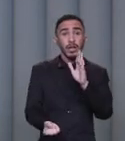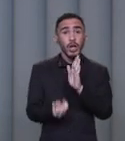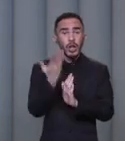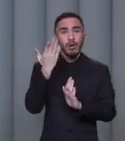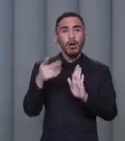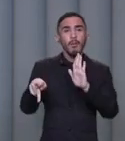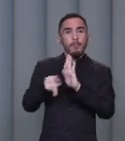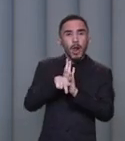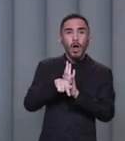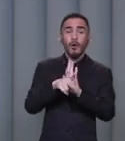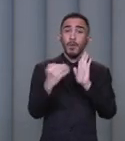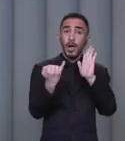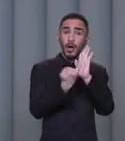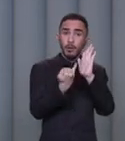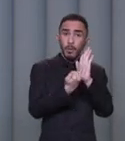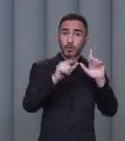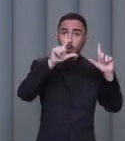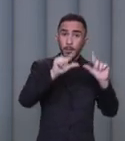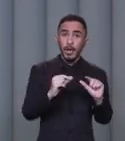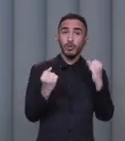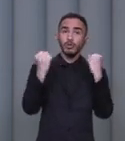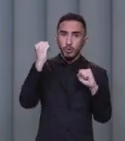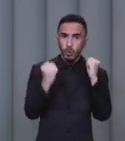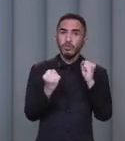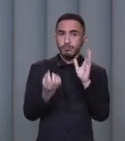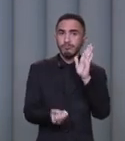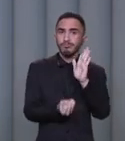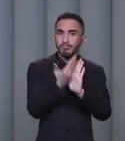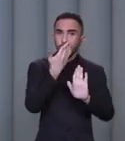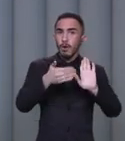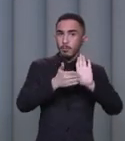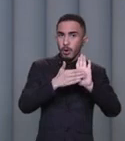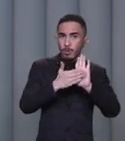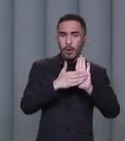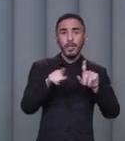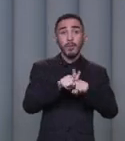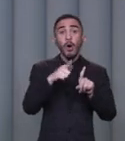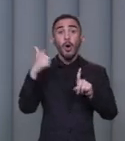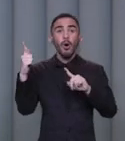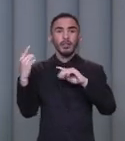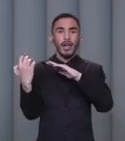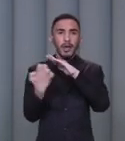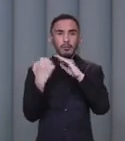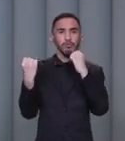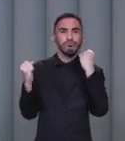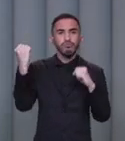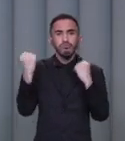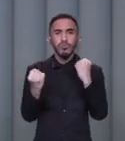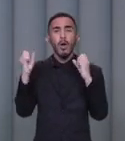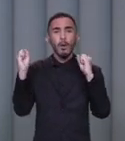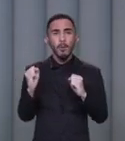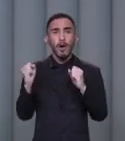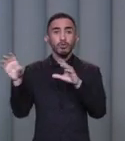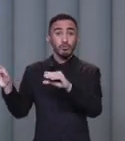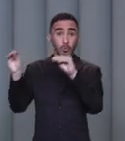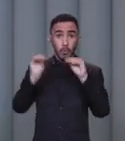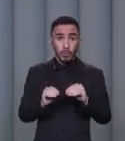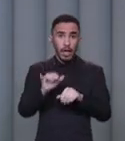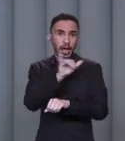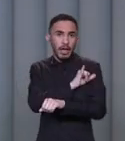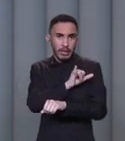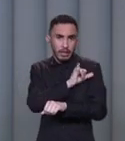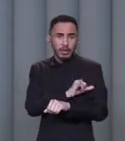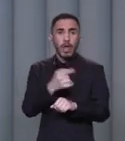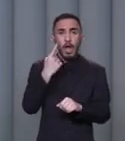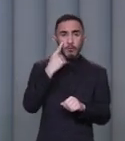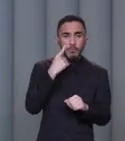diminui o imposto da indústria e que faz com que outras indústrias possam vir para cá. Não é à toa que Arcelor Metal, não é à toa